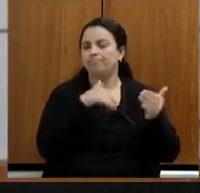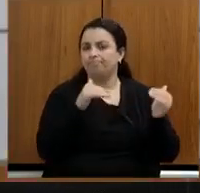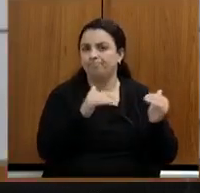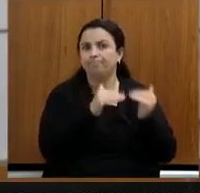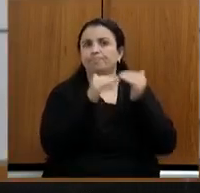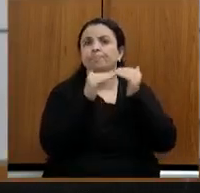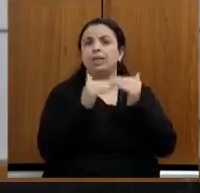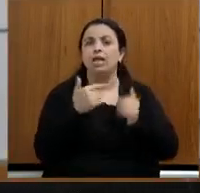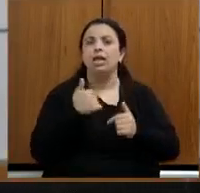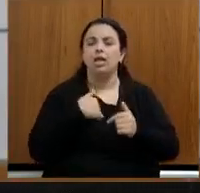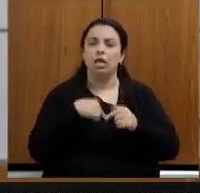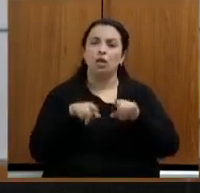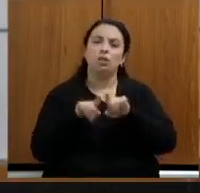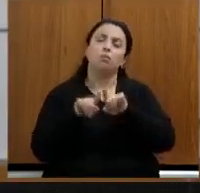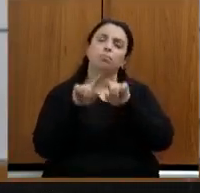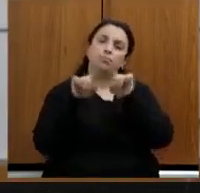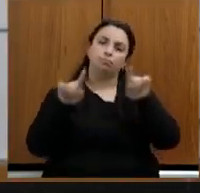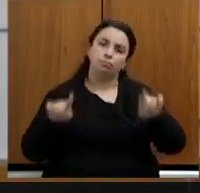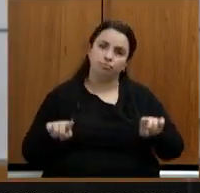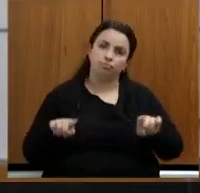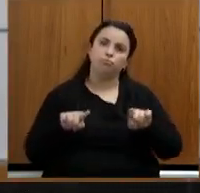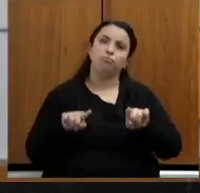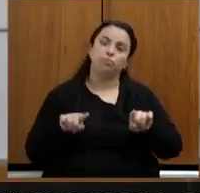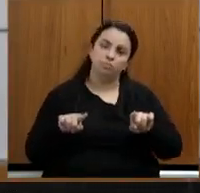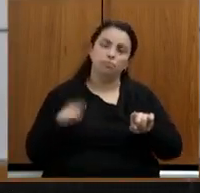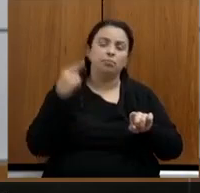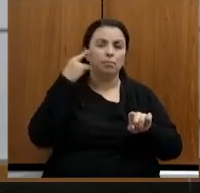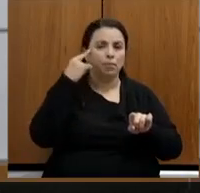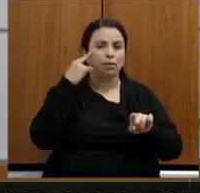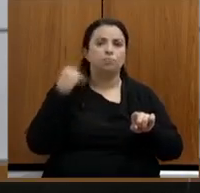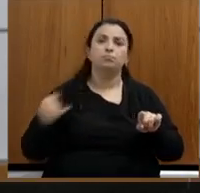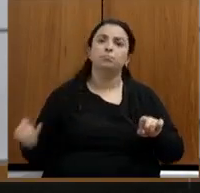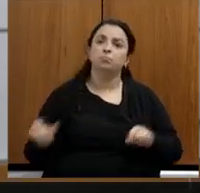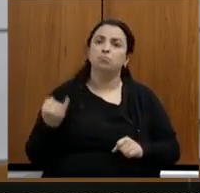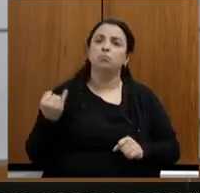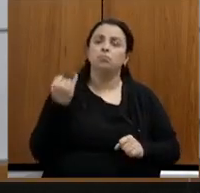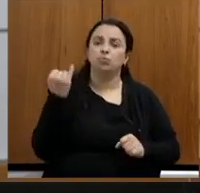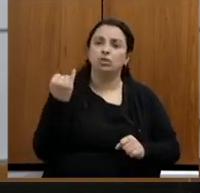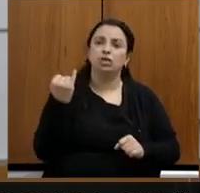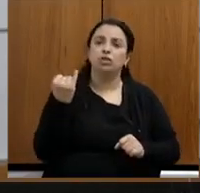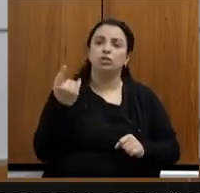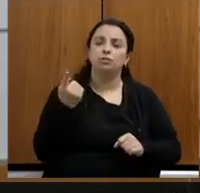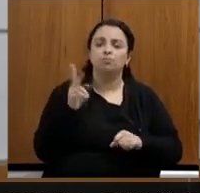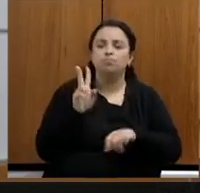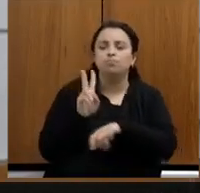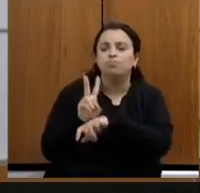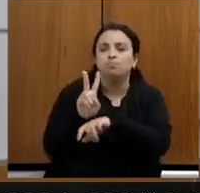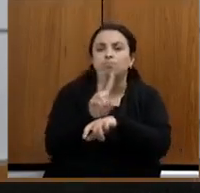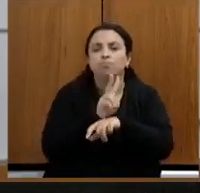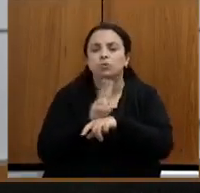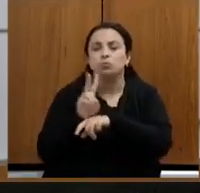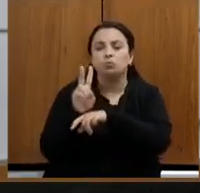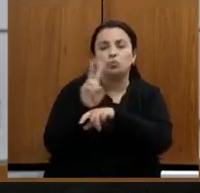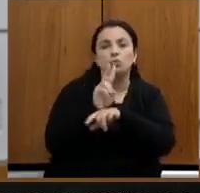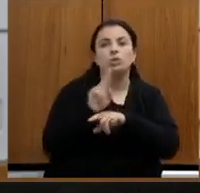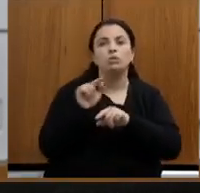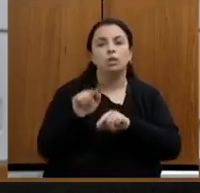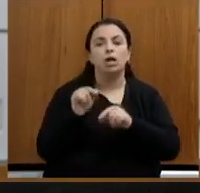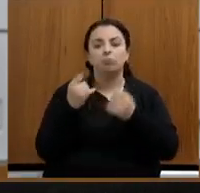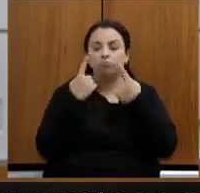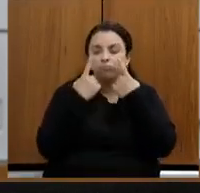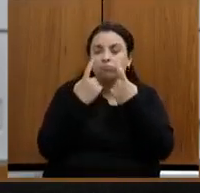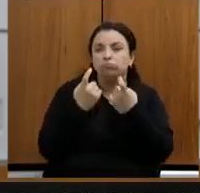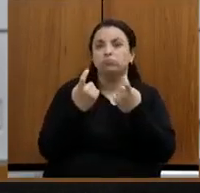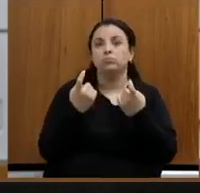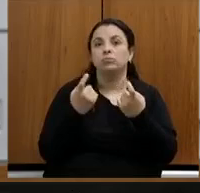como servidora pública que sou acho muito importante esse cuidado e o deputado Noraldino